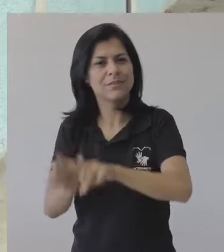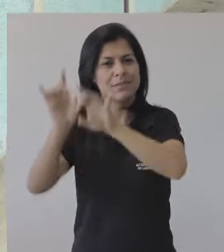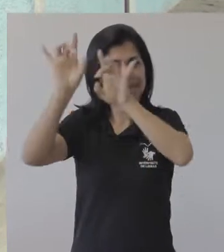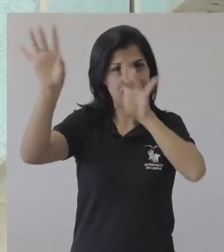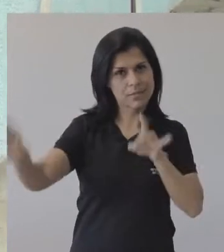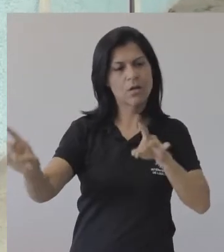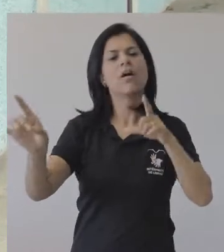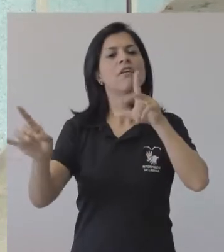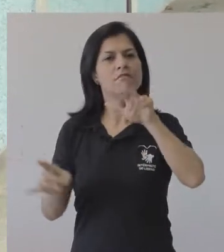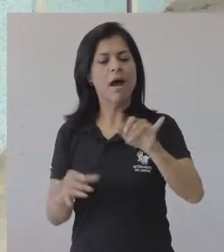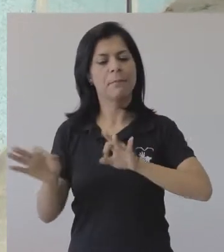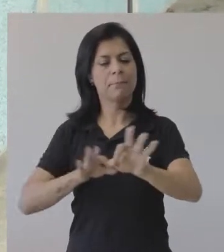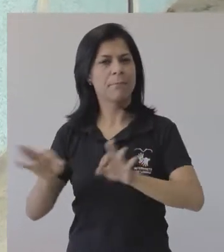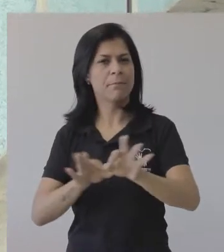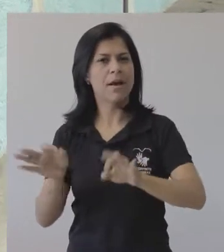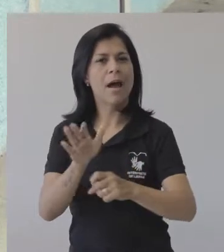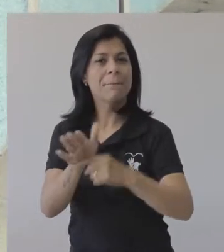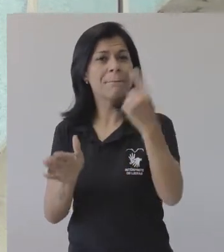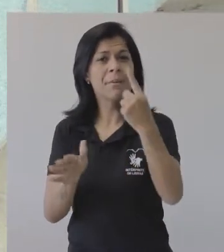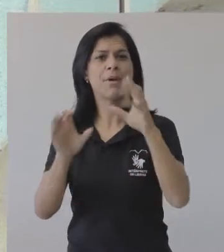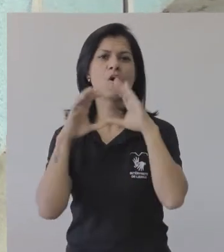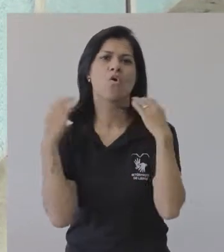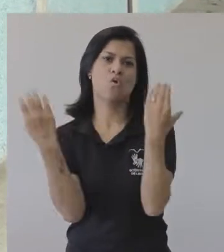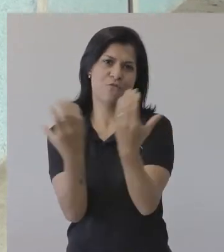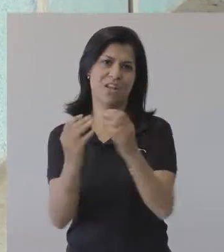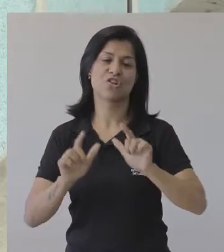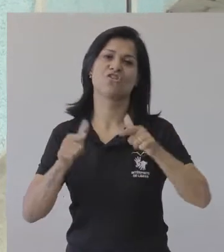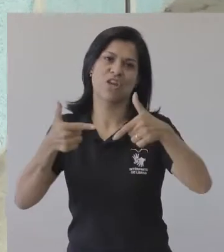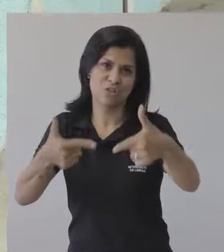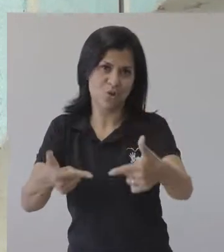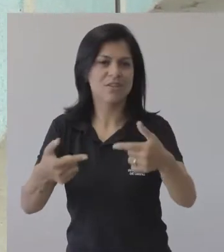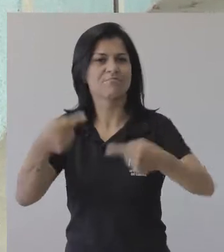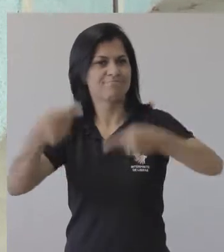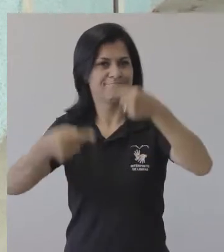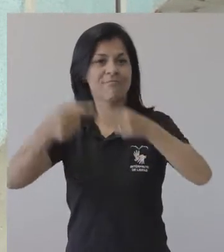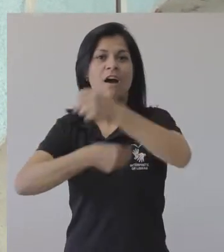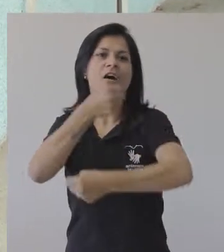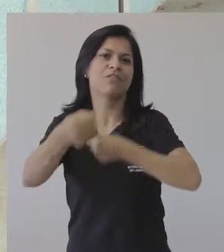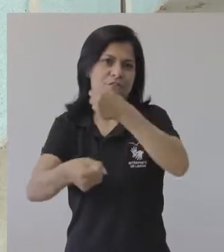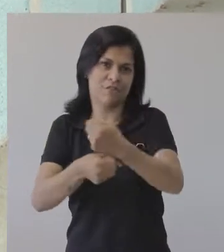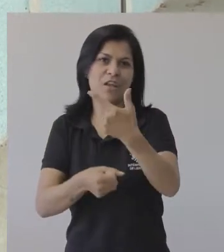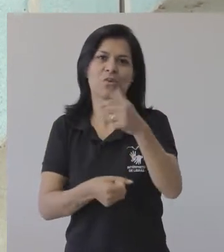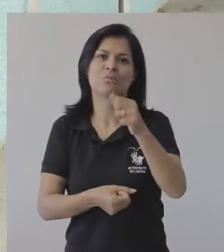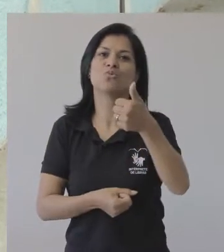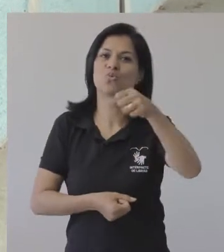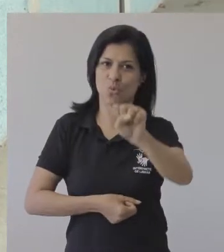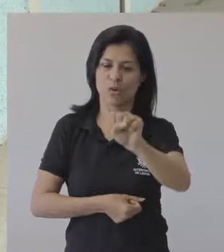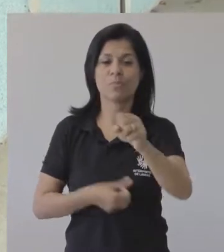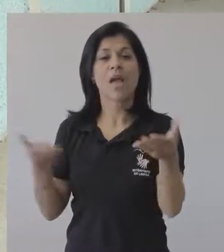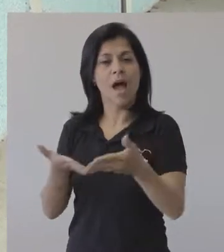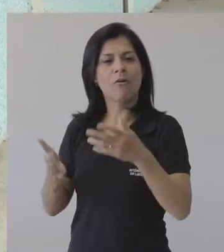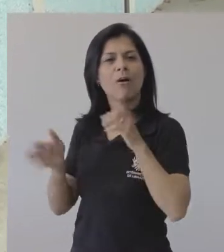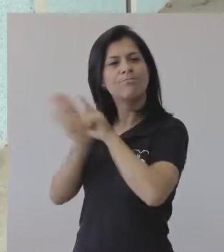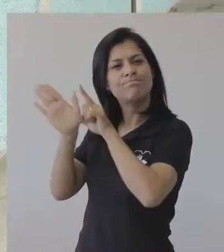e outras entidades, está se preparando para realizar a primeira conferência de ações afirmativas da UFIS no ano que vem. E quem vai falar um pouco